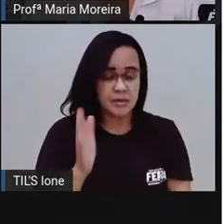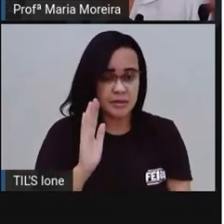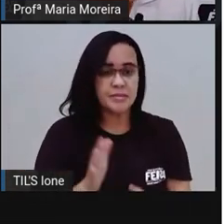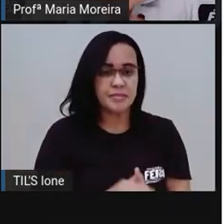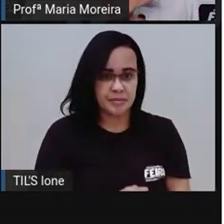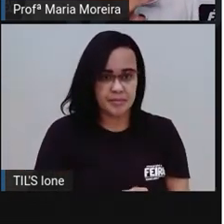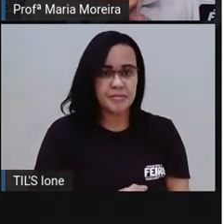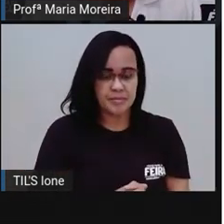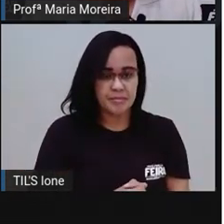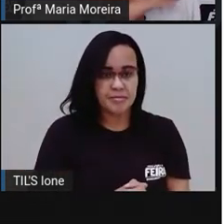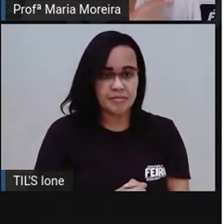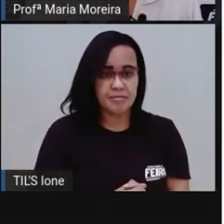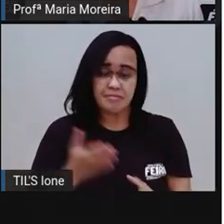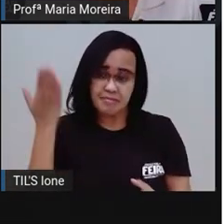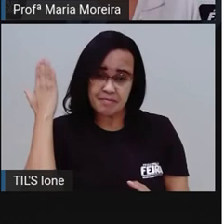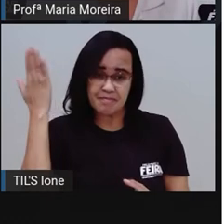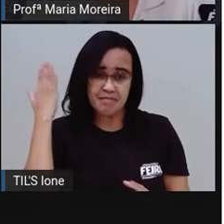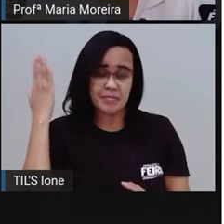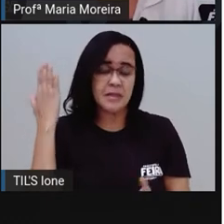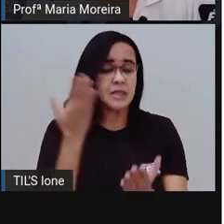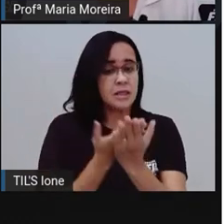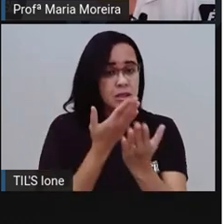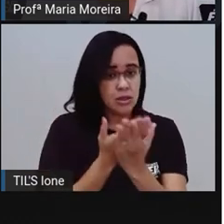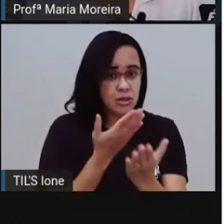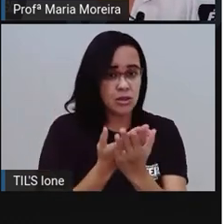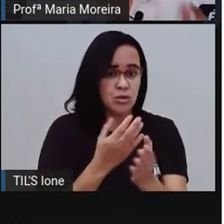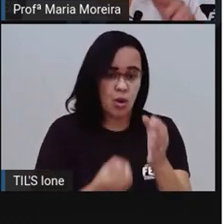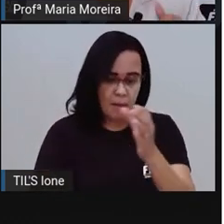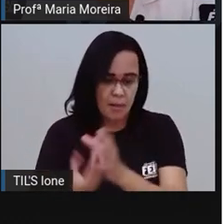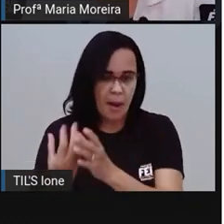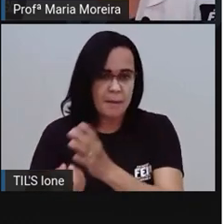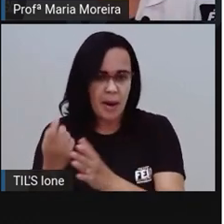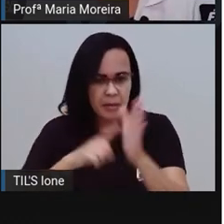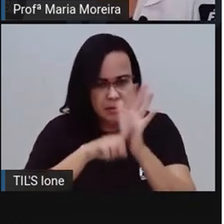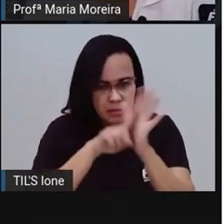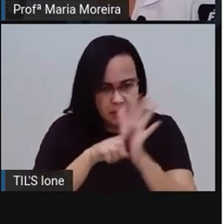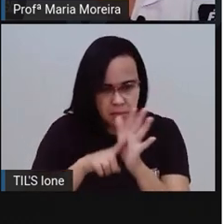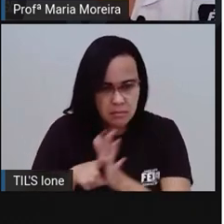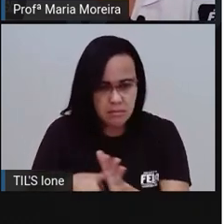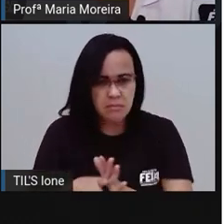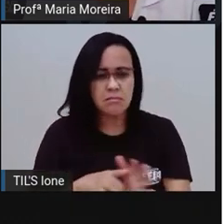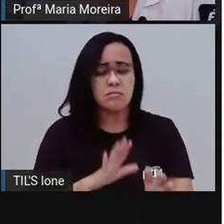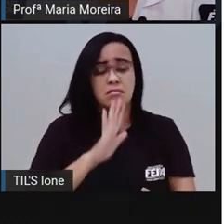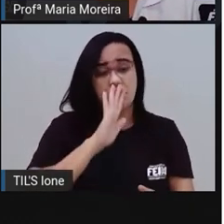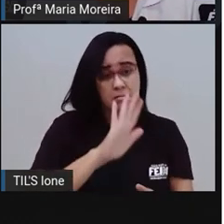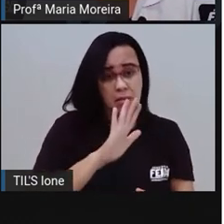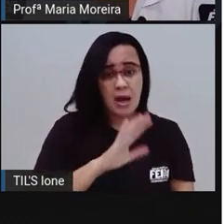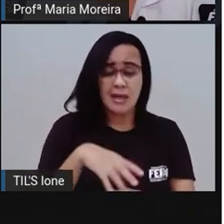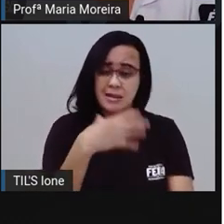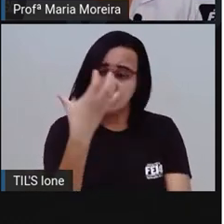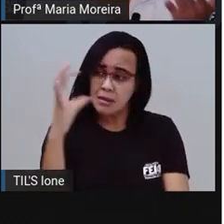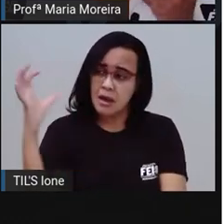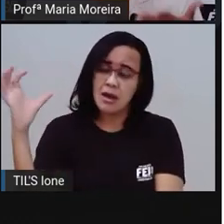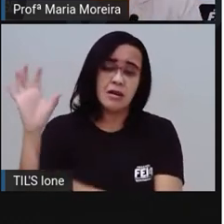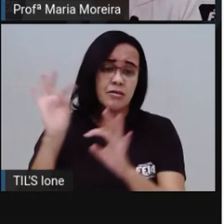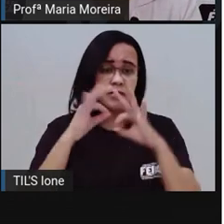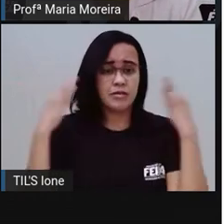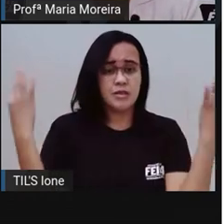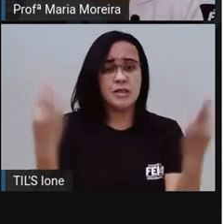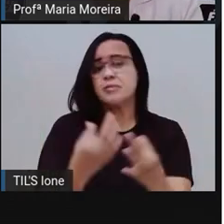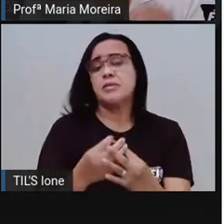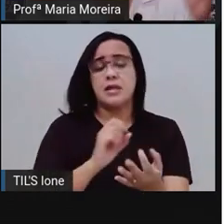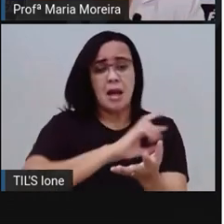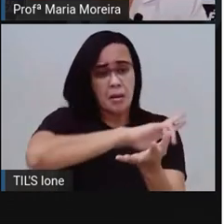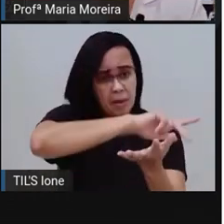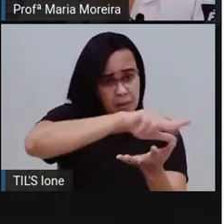me recordo mais, mas isso aí eu fiz na época de escola, tá? Mas não existe apenas uma forma aí de árvore genealógica, né? Pode ser assim,